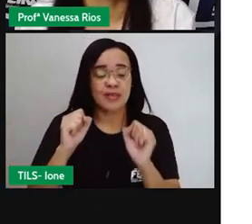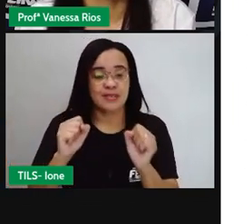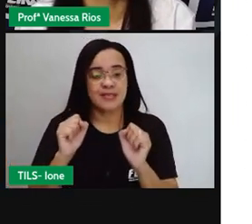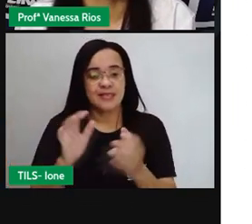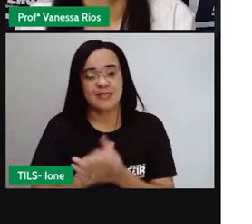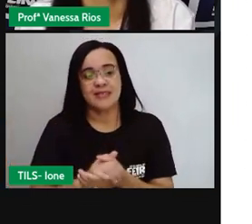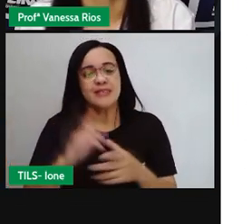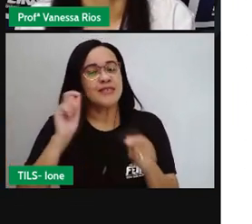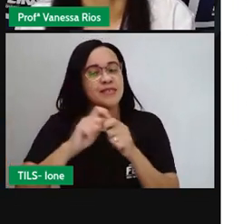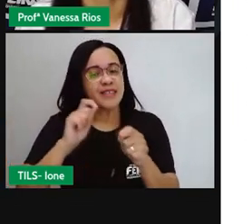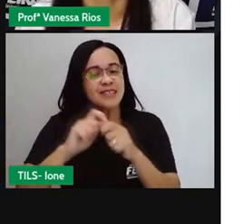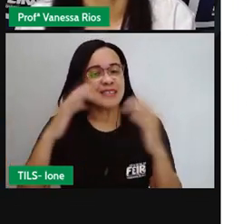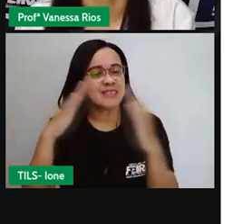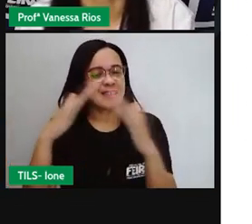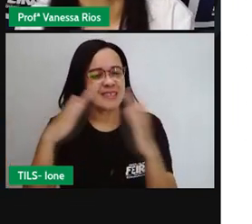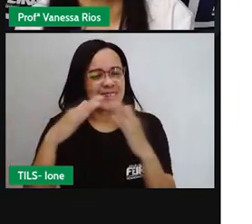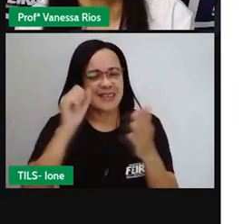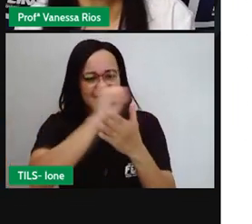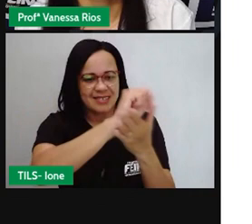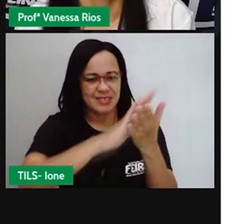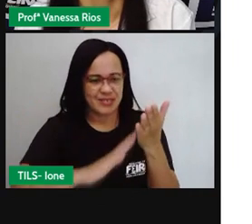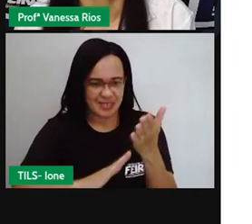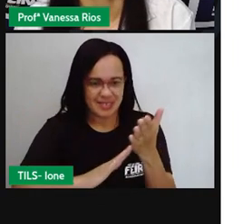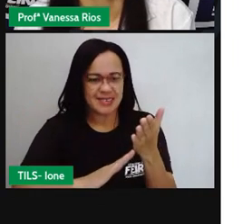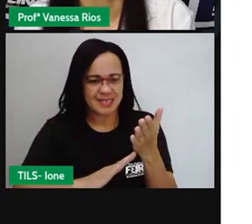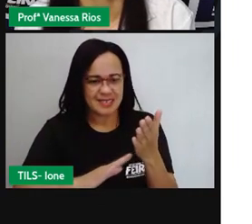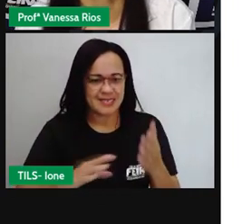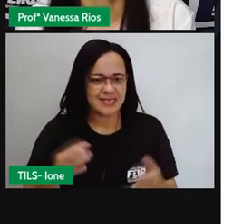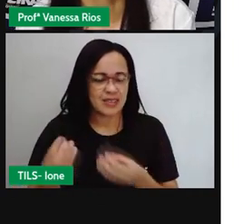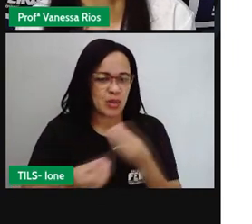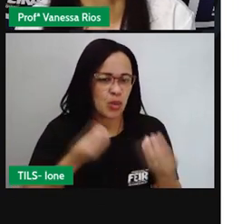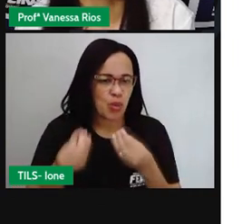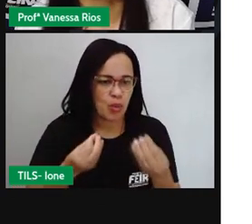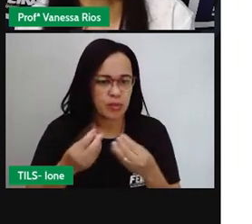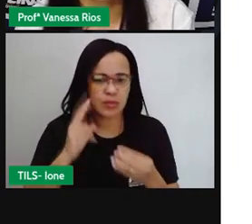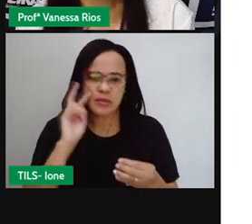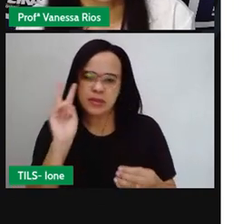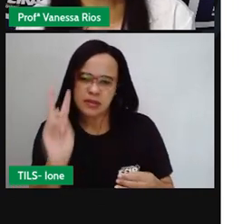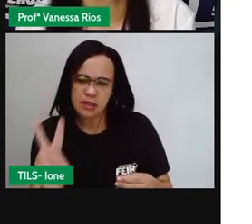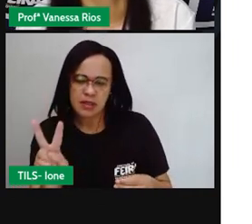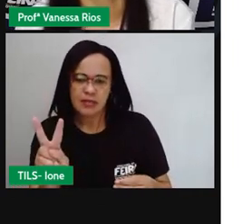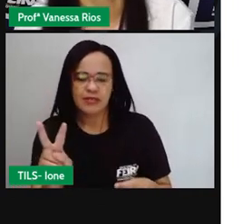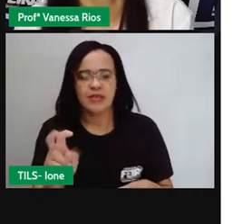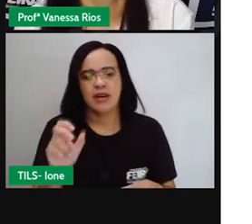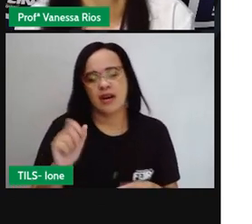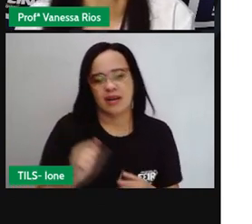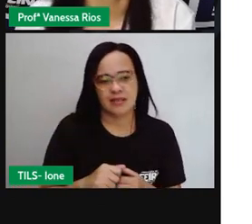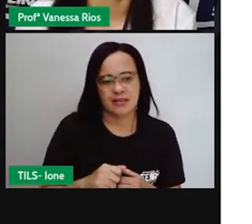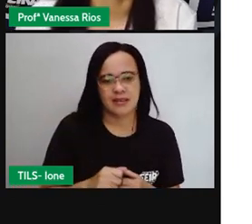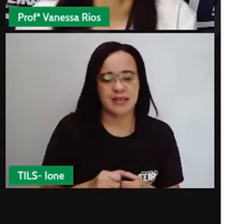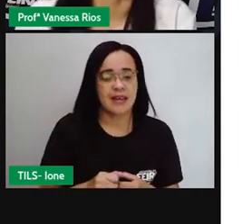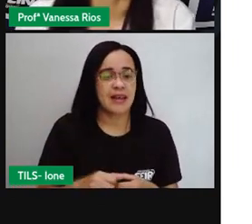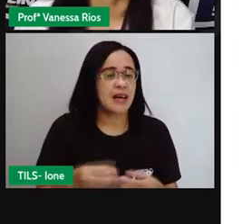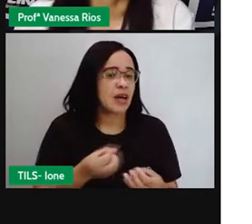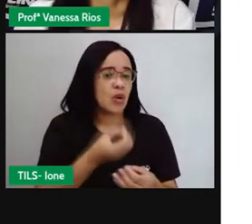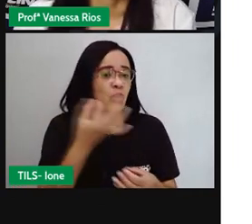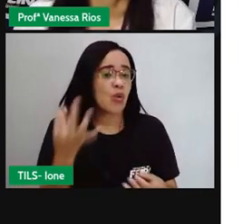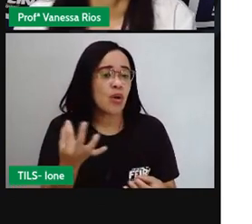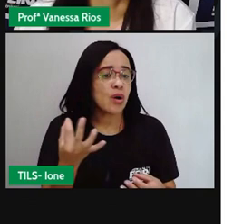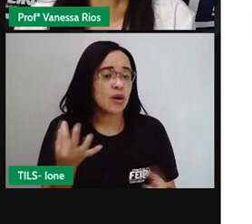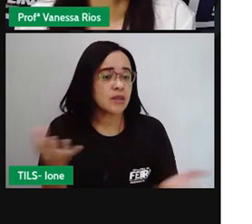que a gente observe aí os ângulos, né, a movimentação circular e a formação dos ângulos acontecendo.